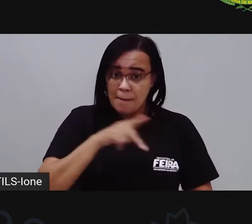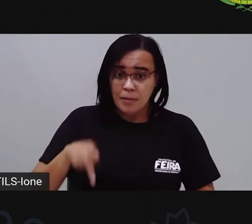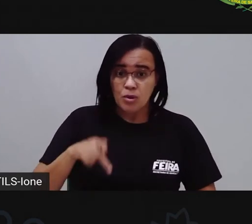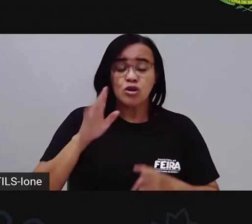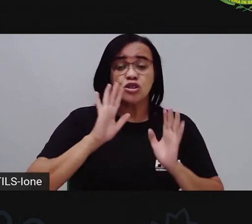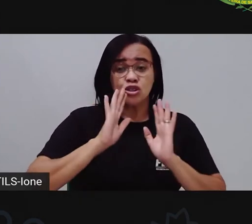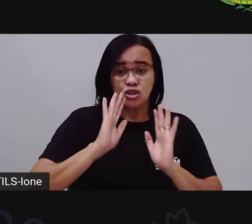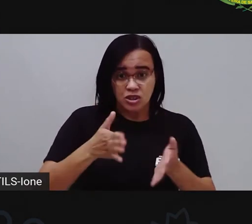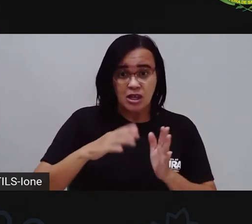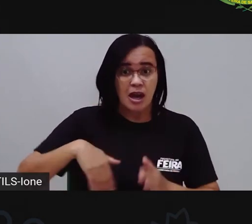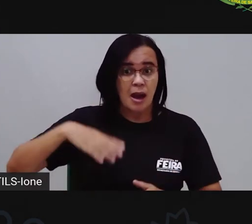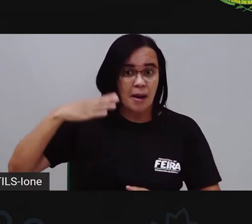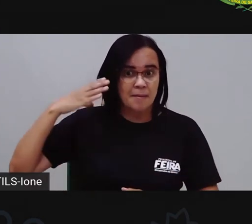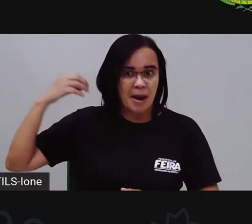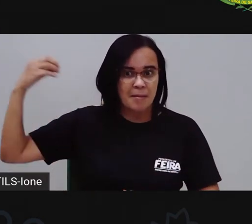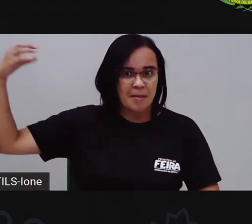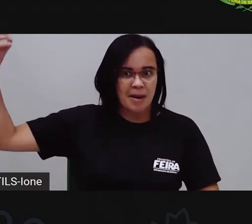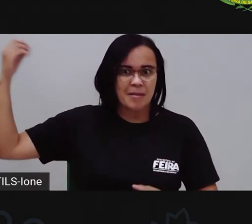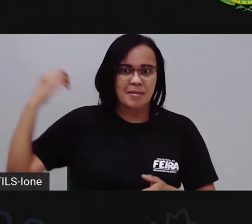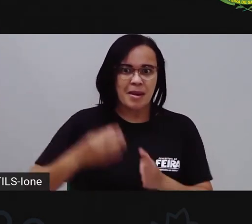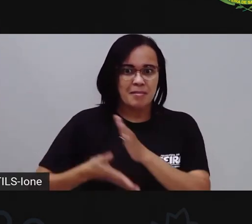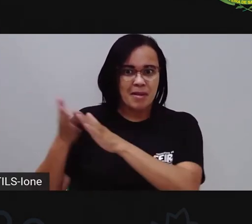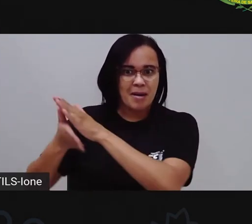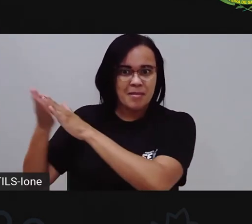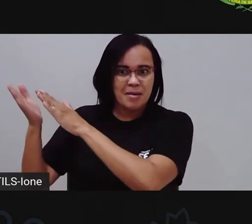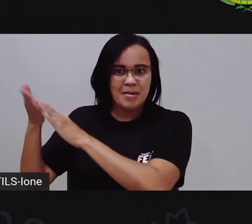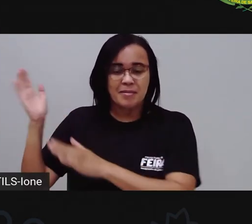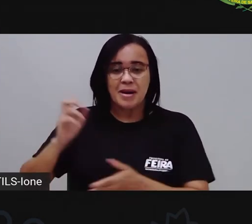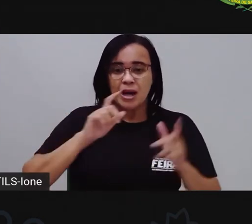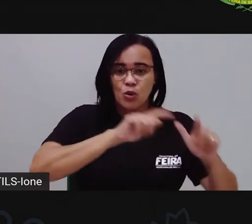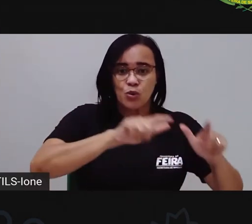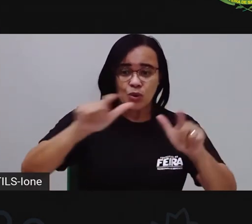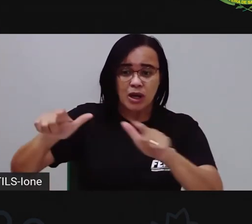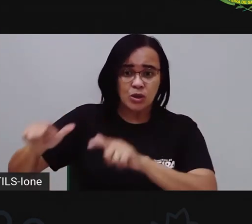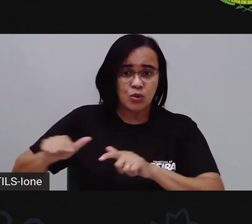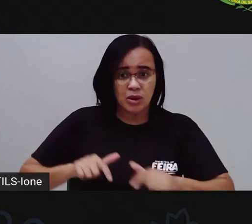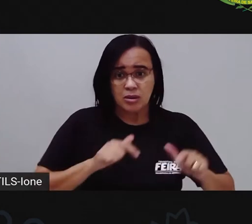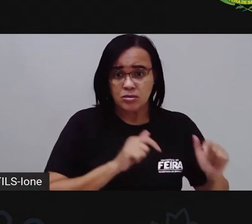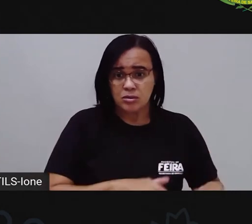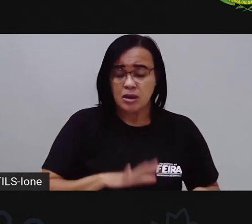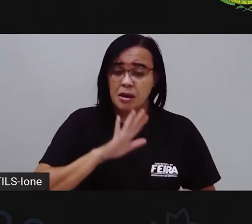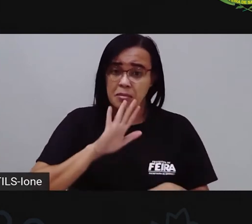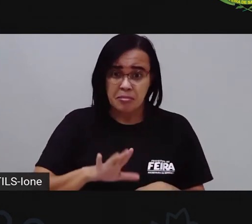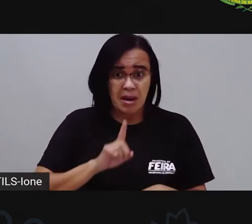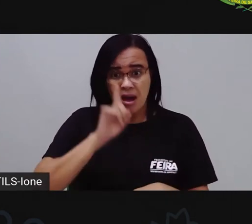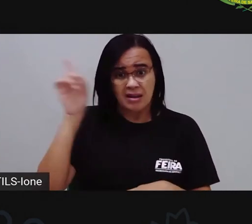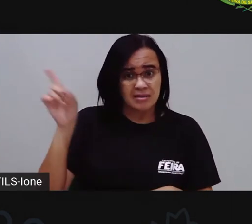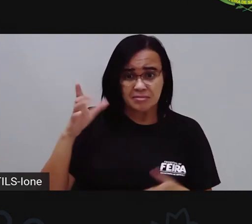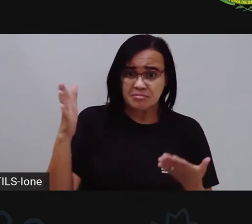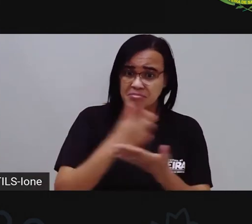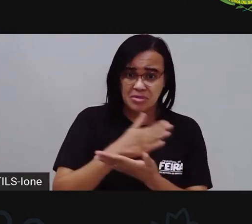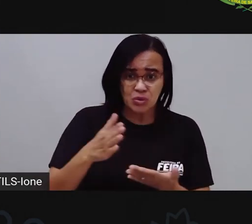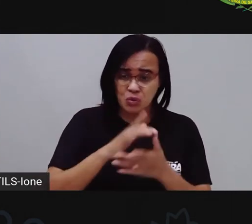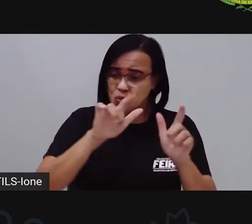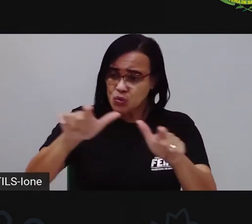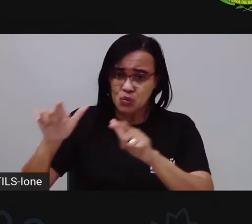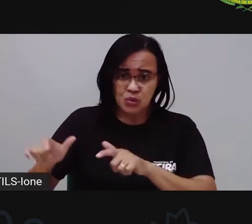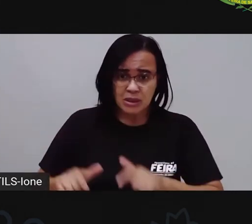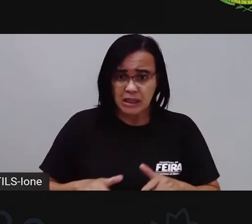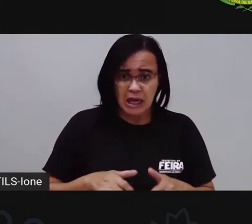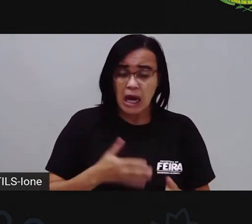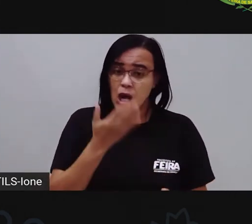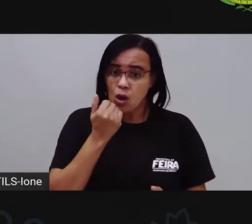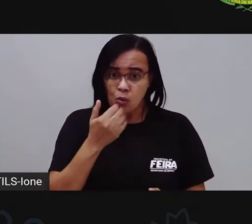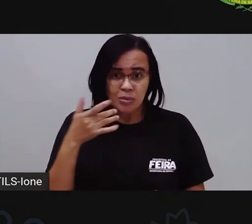não. A nossa comida é bem mais saborosa, né? A gente usa alguns ingredientes, né? Que são, assim, deixa a comida bem